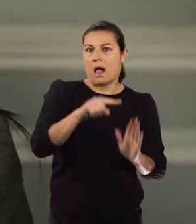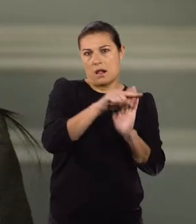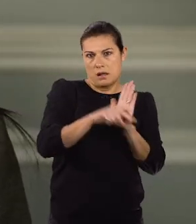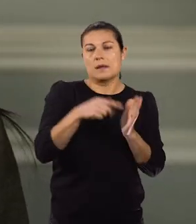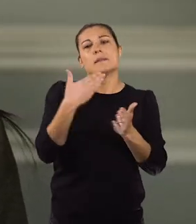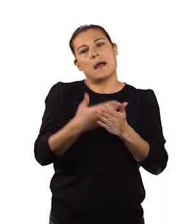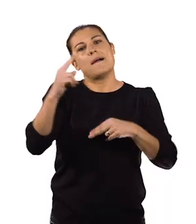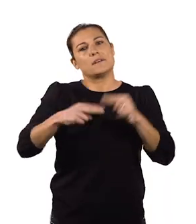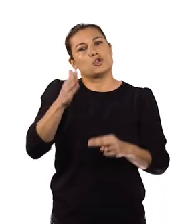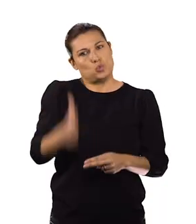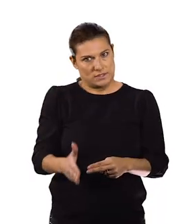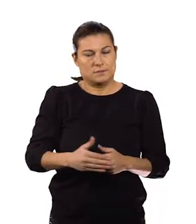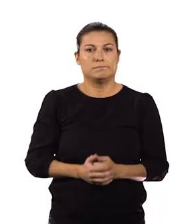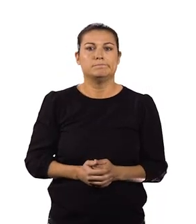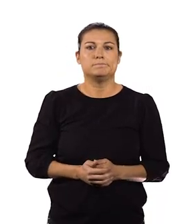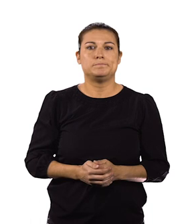fiscal.